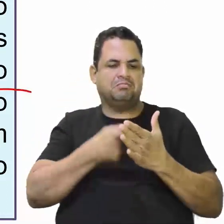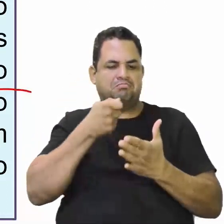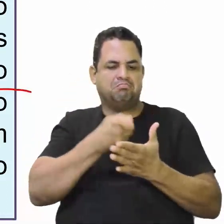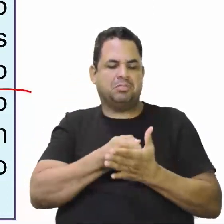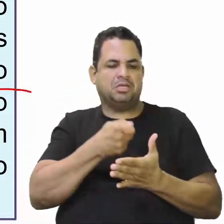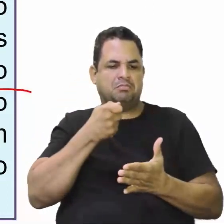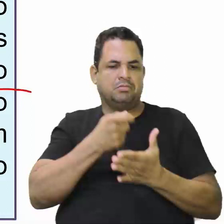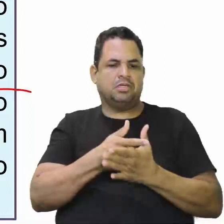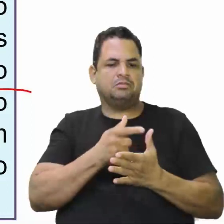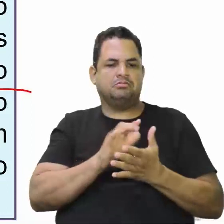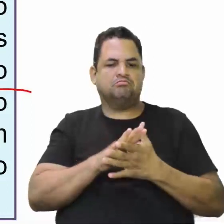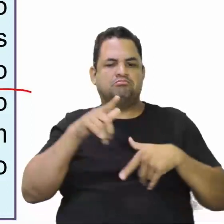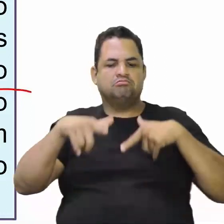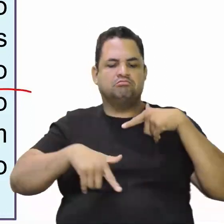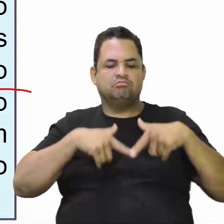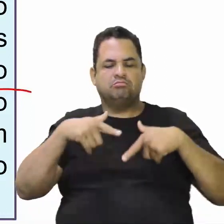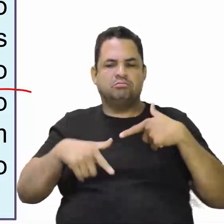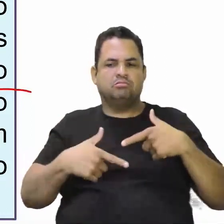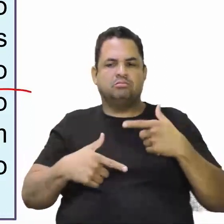prestado.